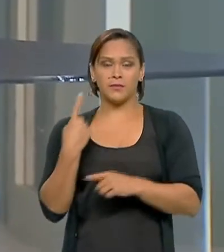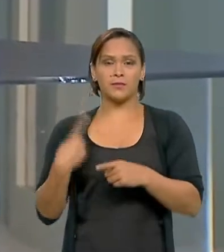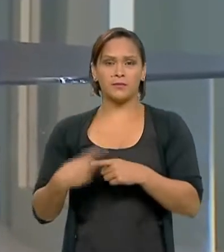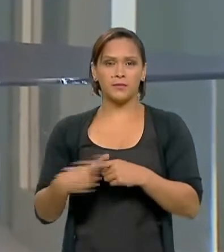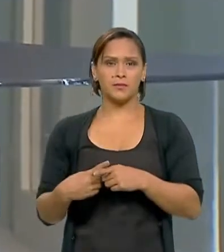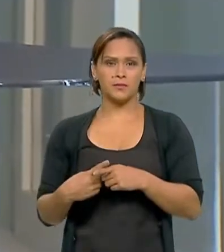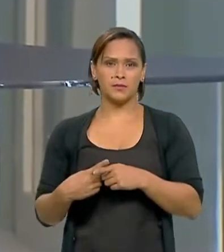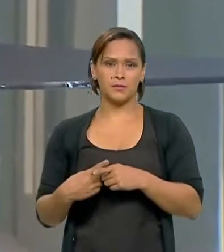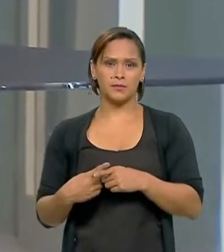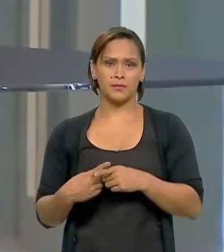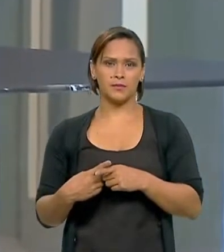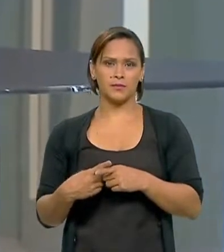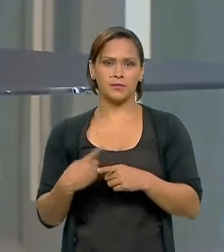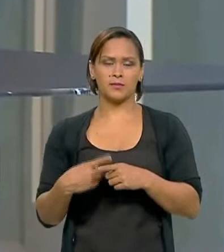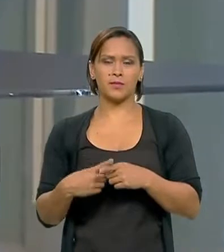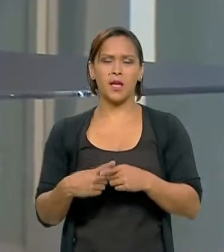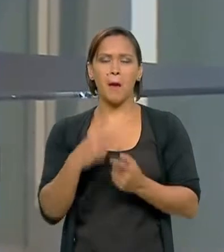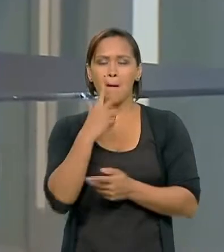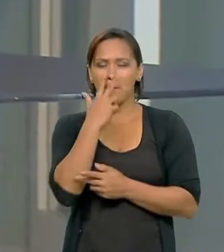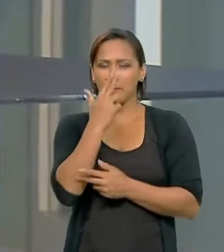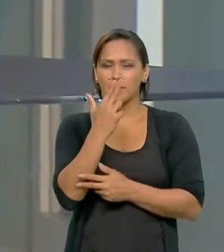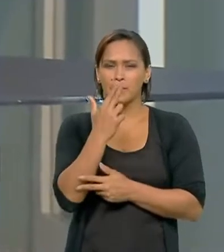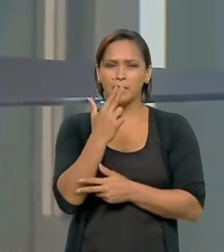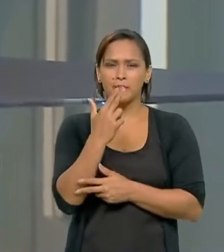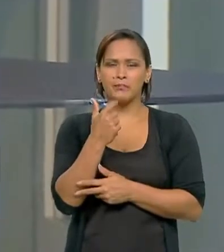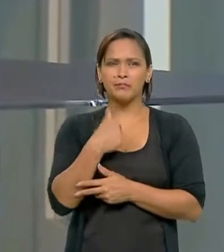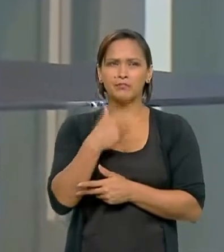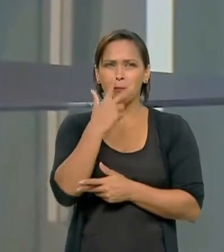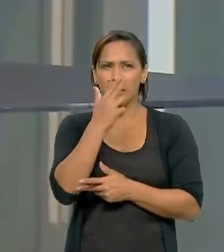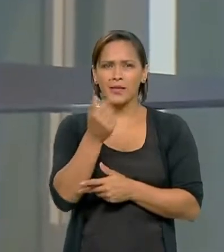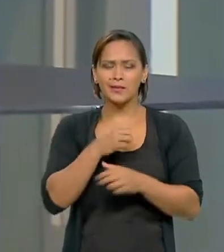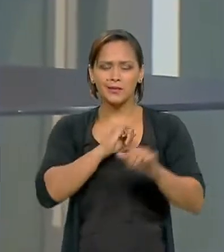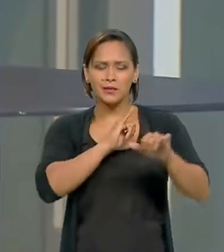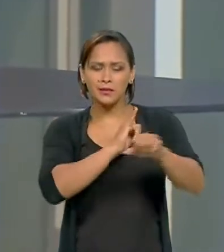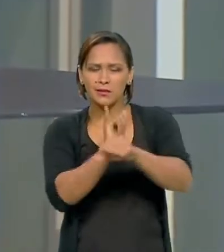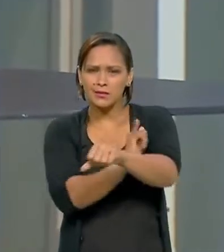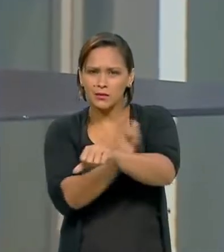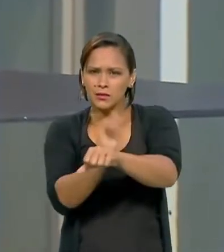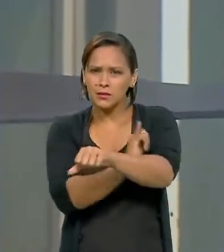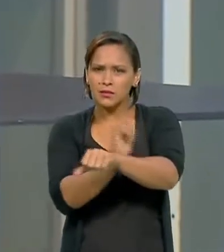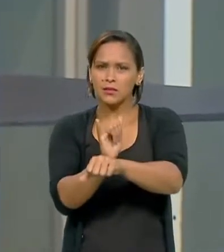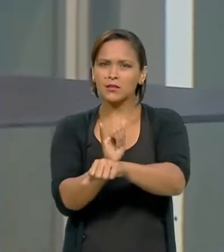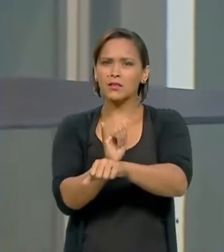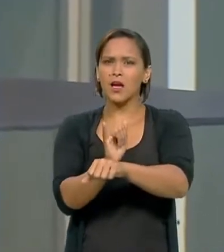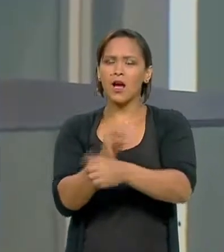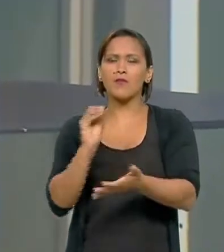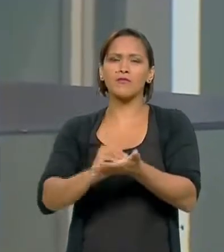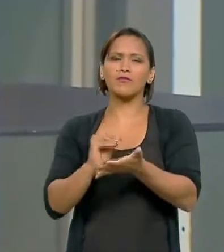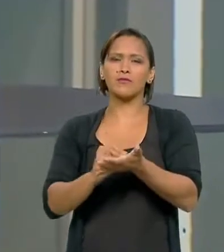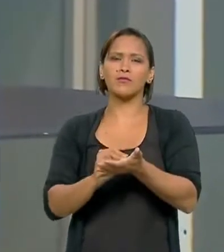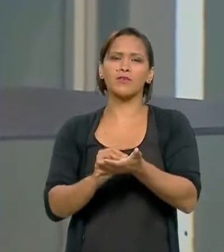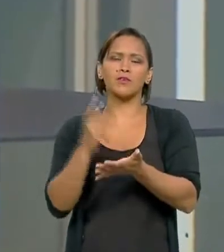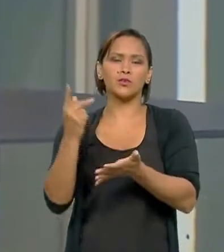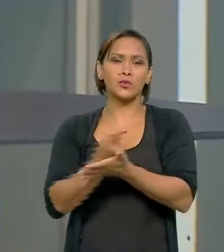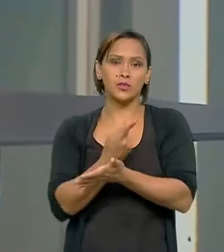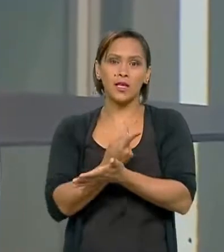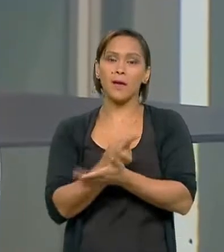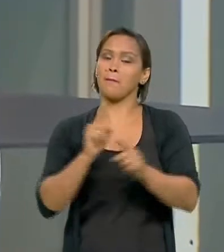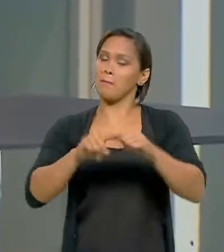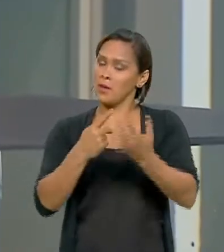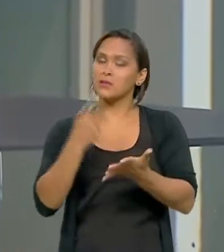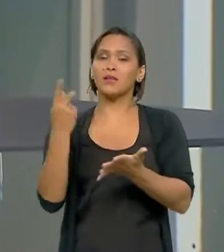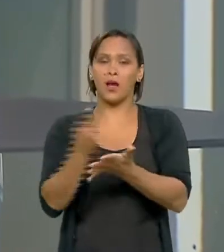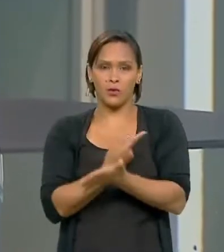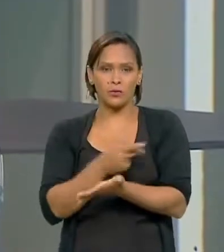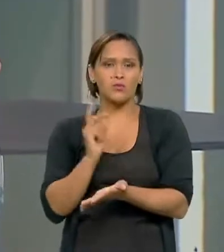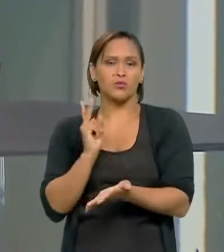o que fica aparecendo é que essas articulações não aconteceram. Elas aconteceram